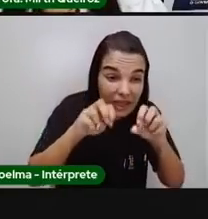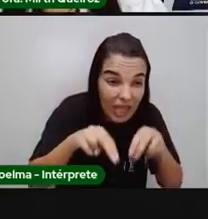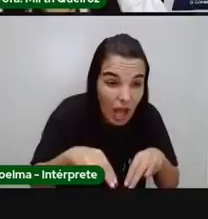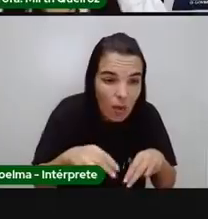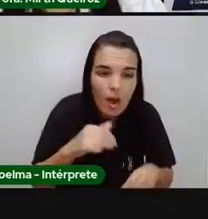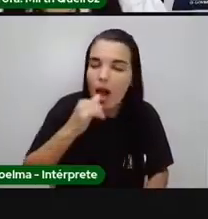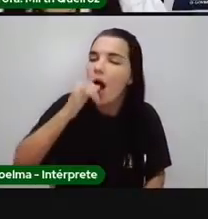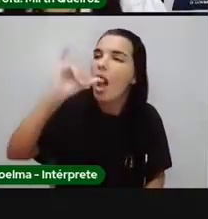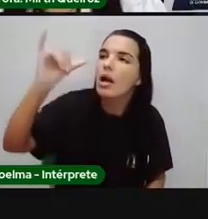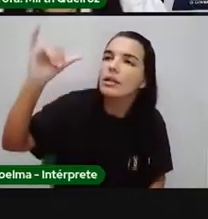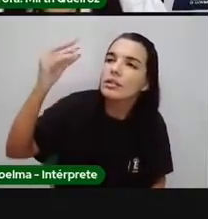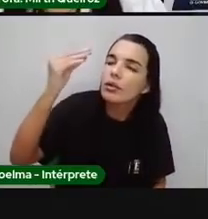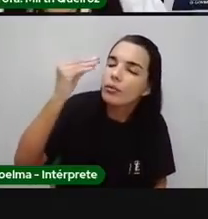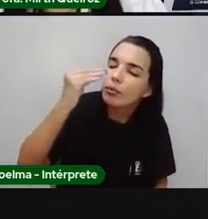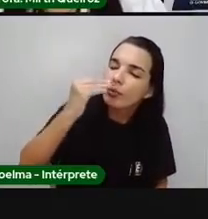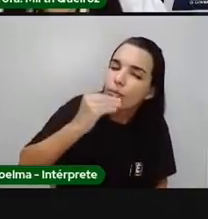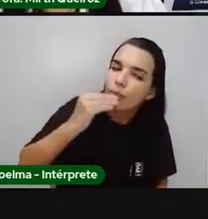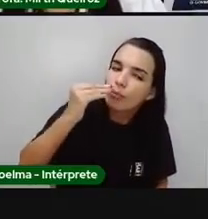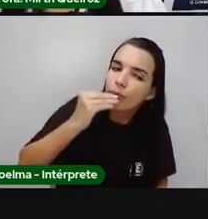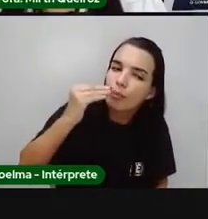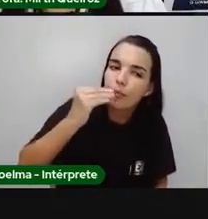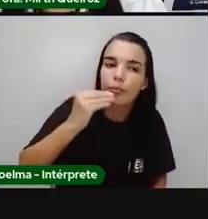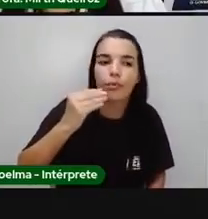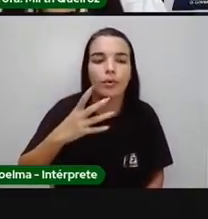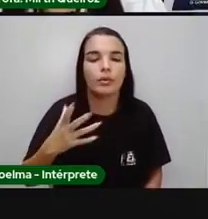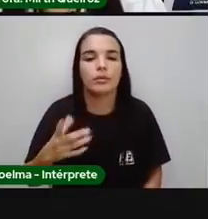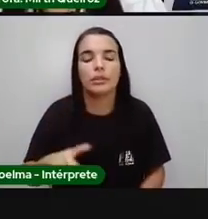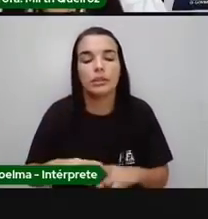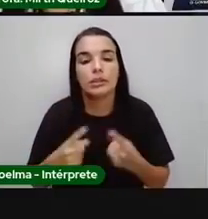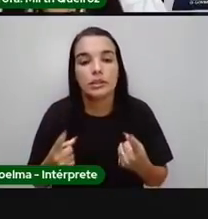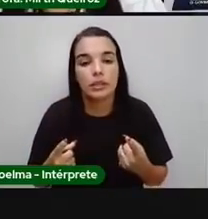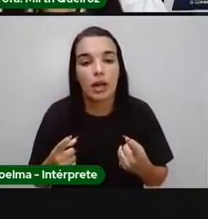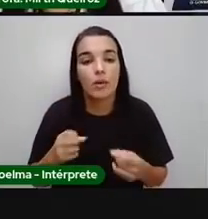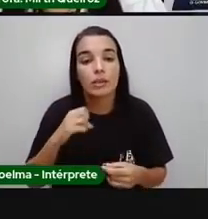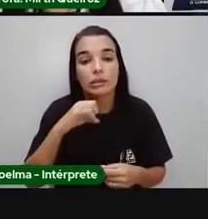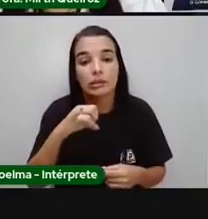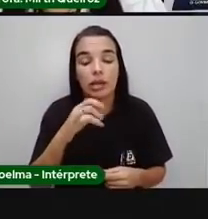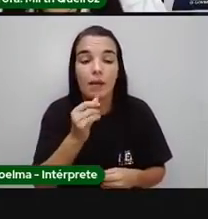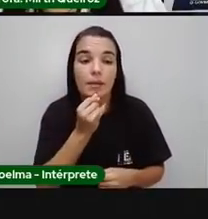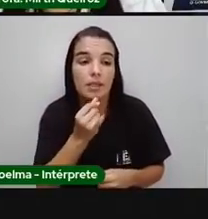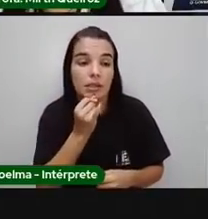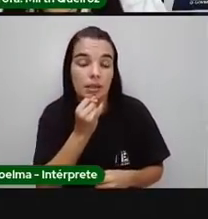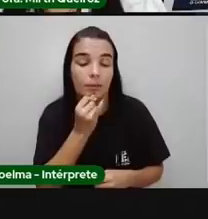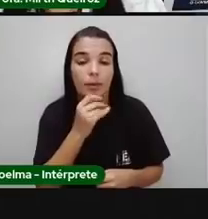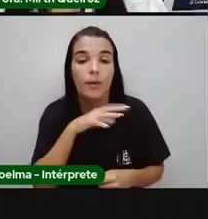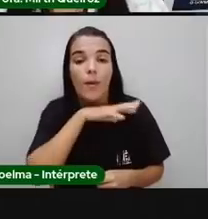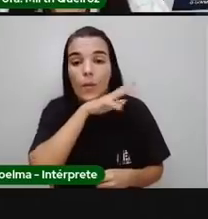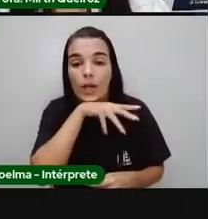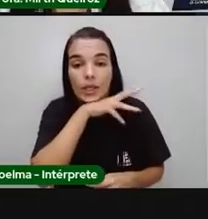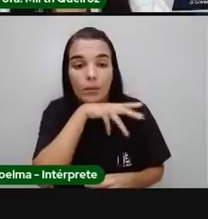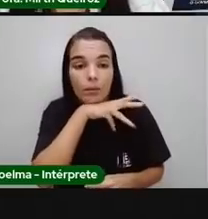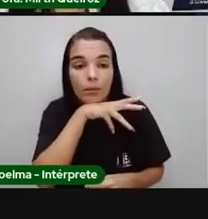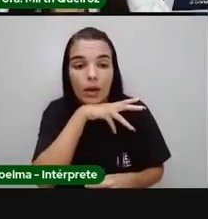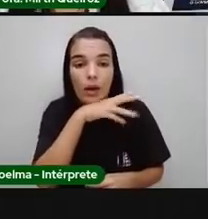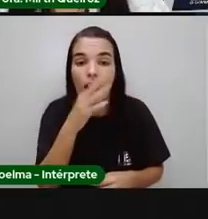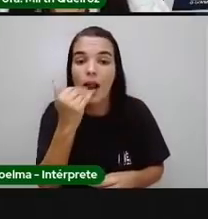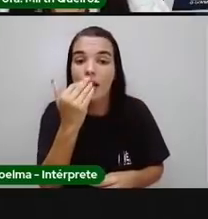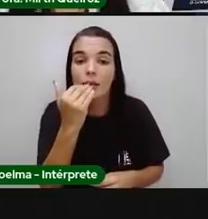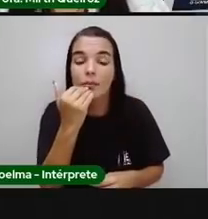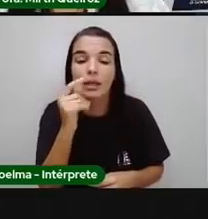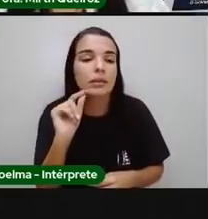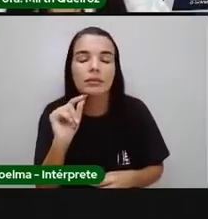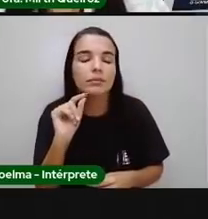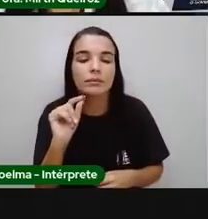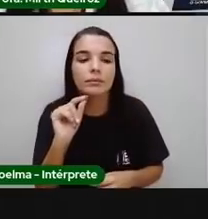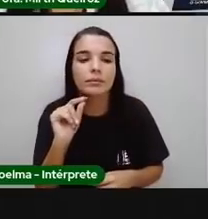energia já vai estar reduzida já. É assim mesmo que um animal, por exemplo, ele se alimenta ali.